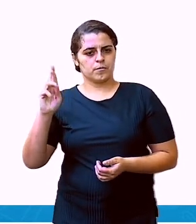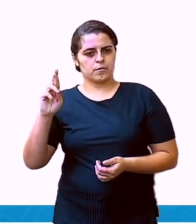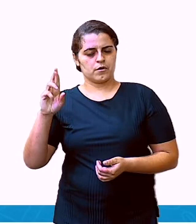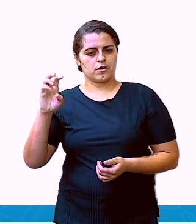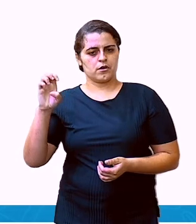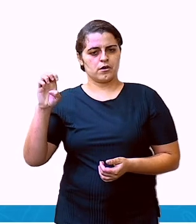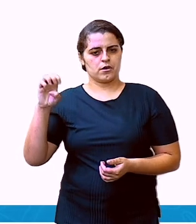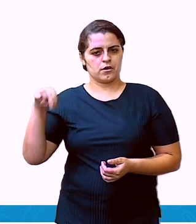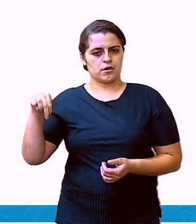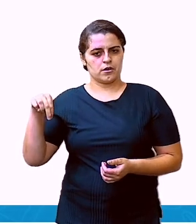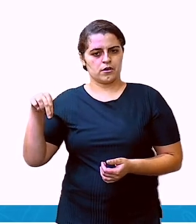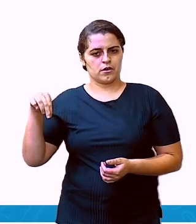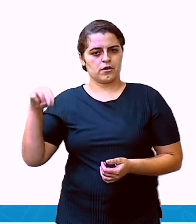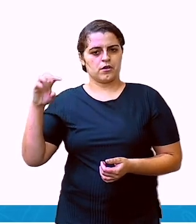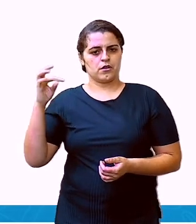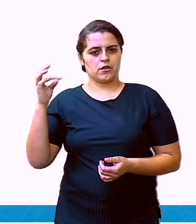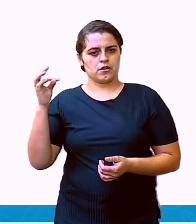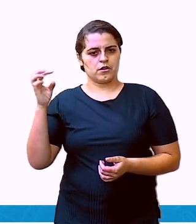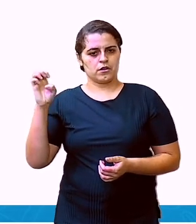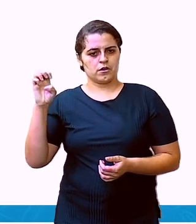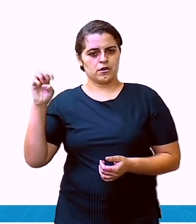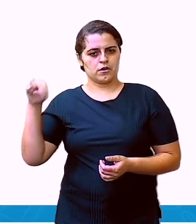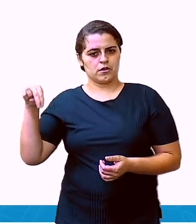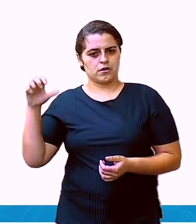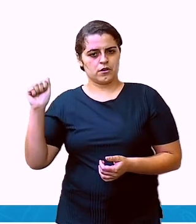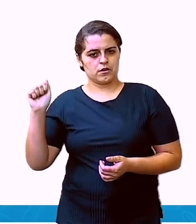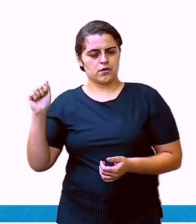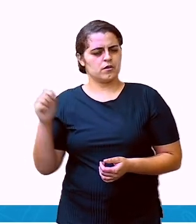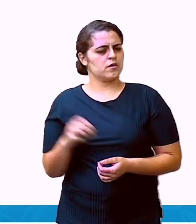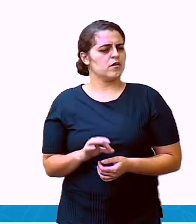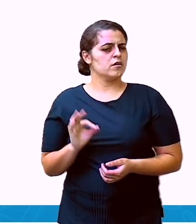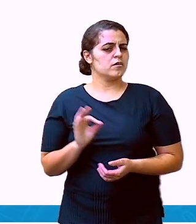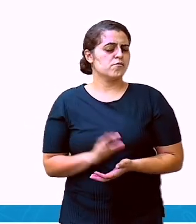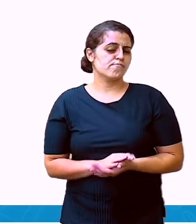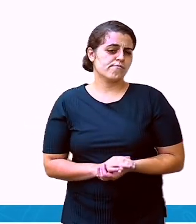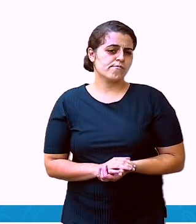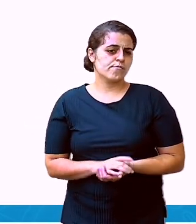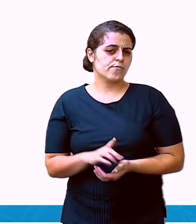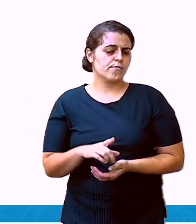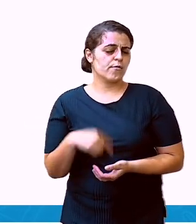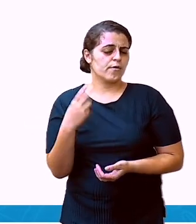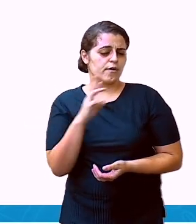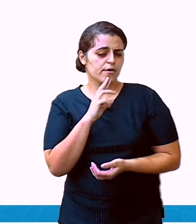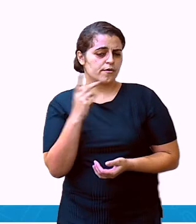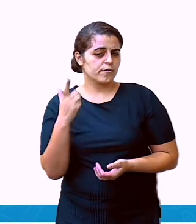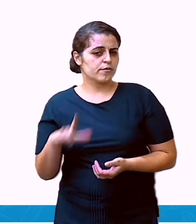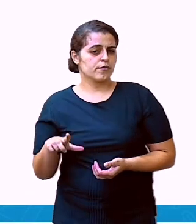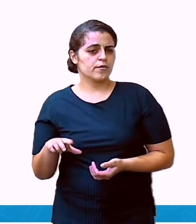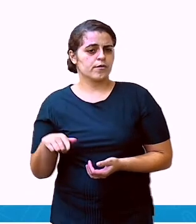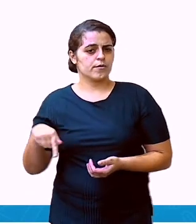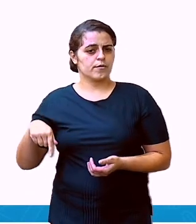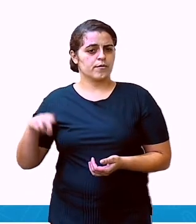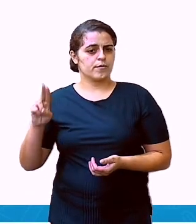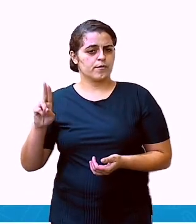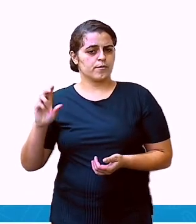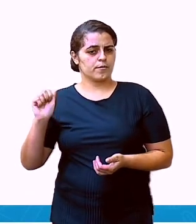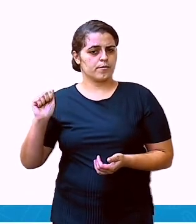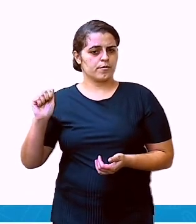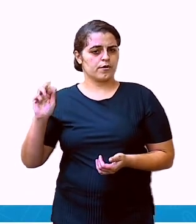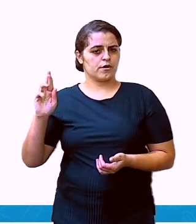-tena. Seria esta? Vou repetir. Qua